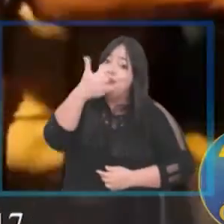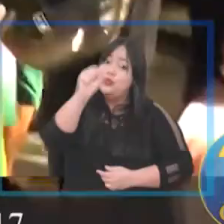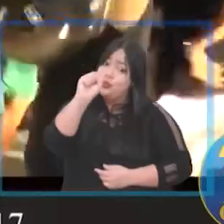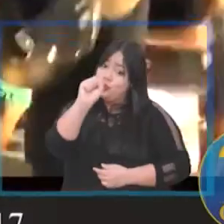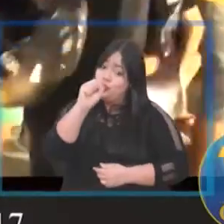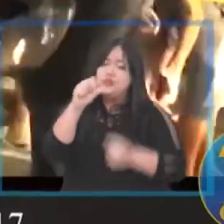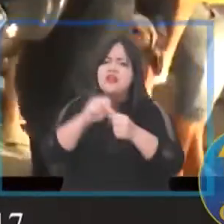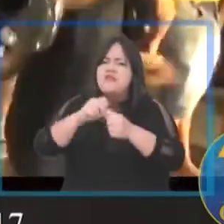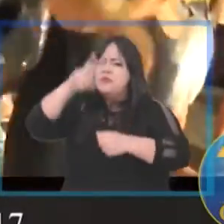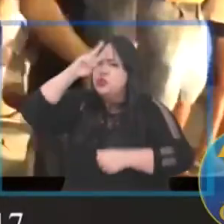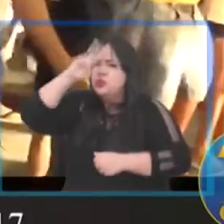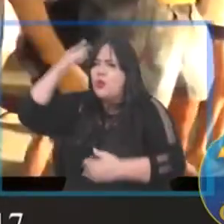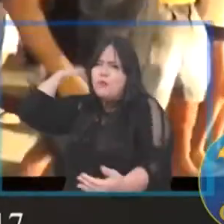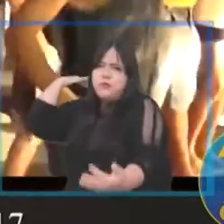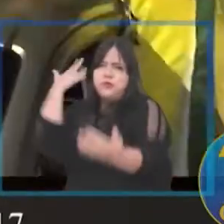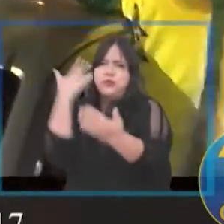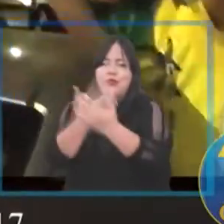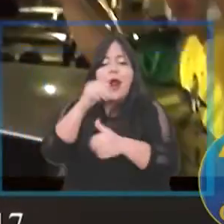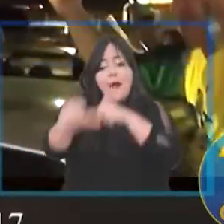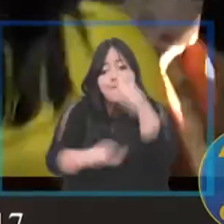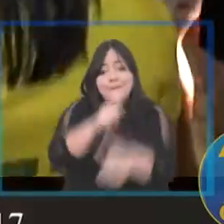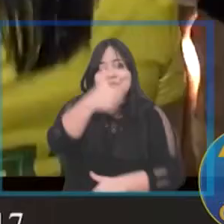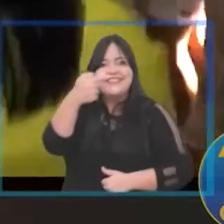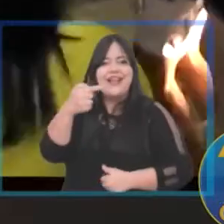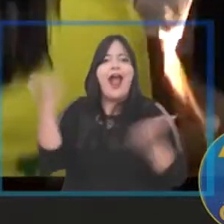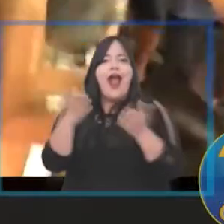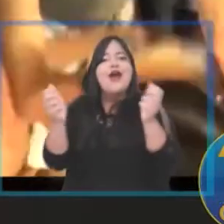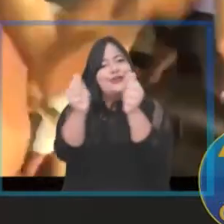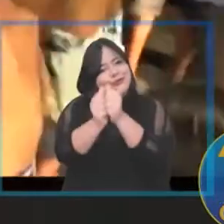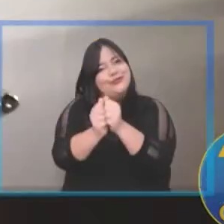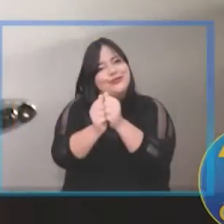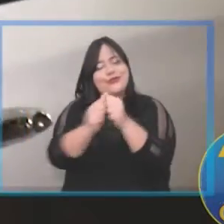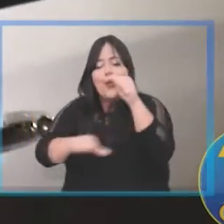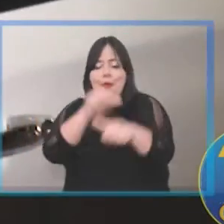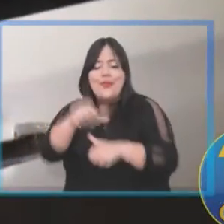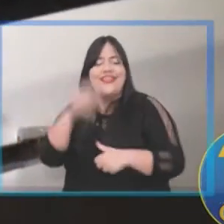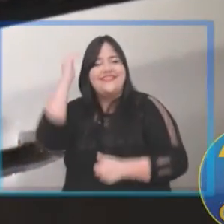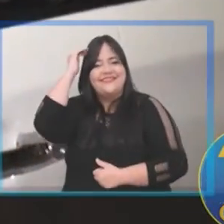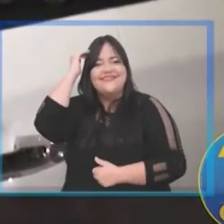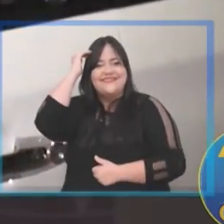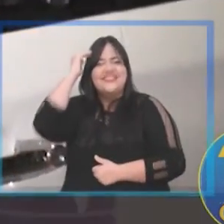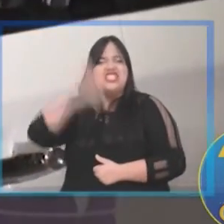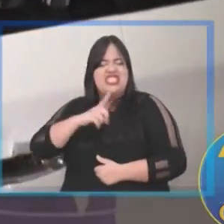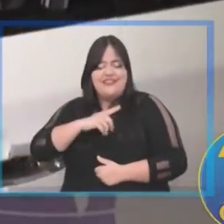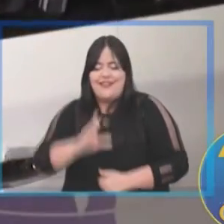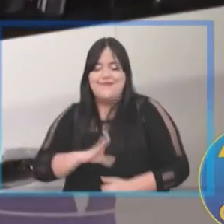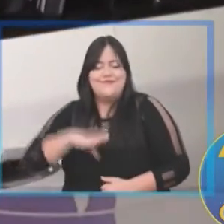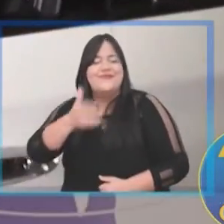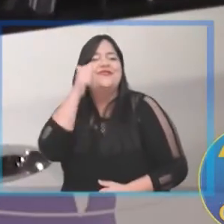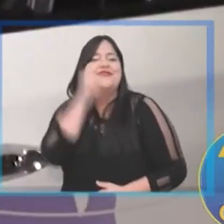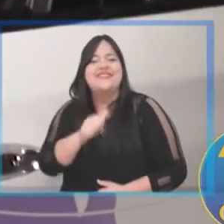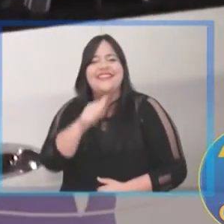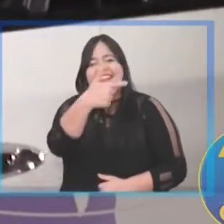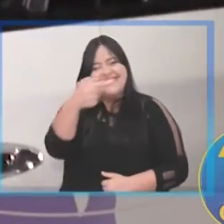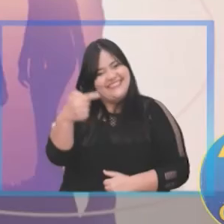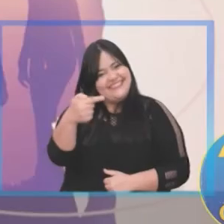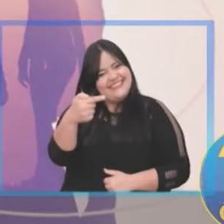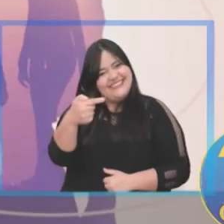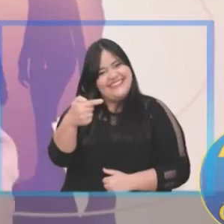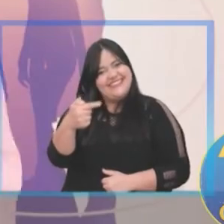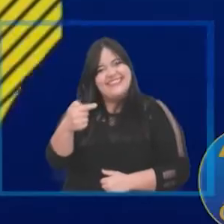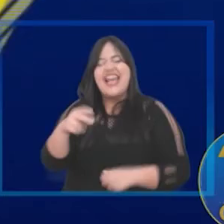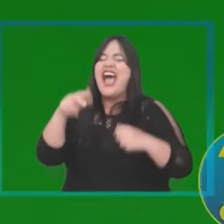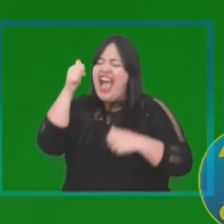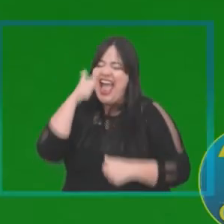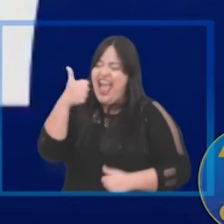2018, fizemos histórica mudança do 17. Agora vamos juntas mudar a nossa cidade. Onde tem mulher de coragem, tem